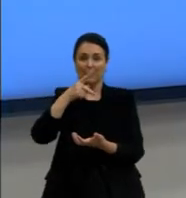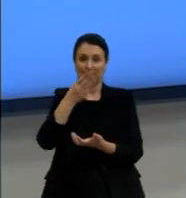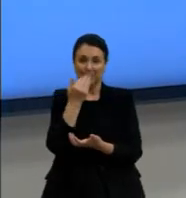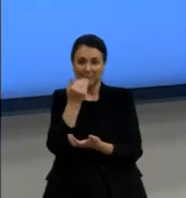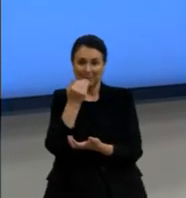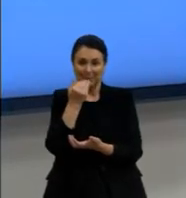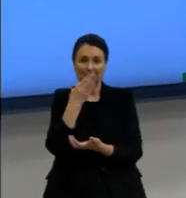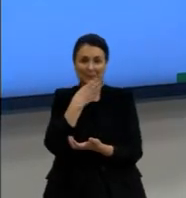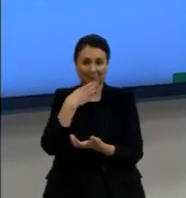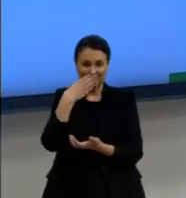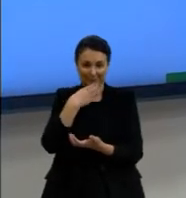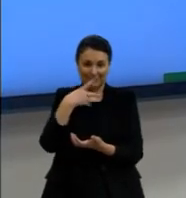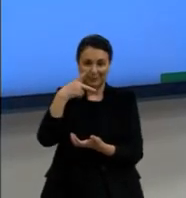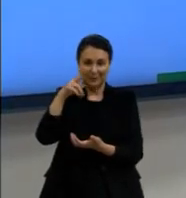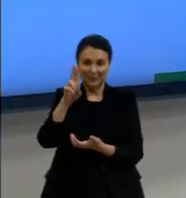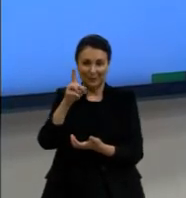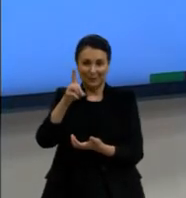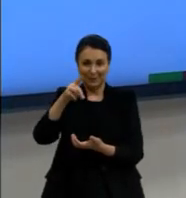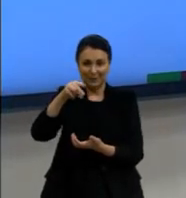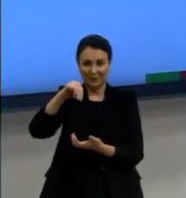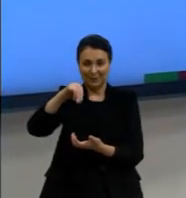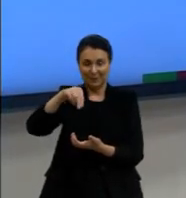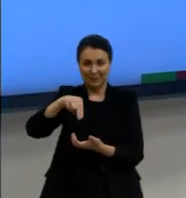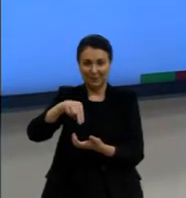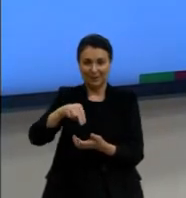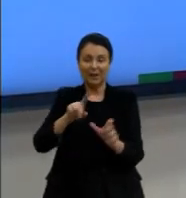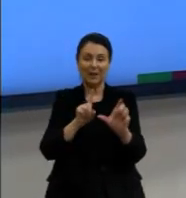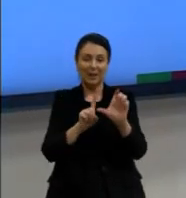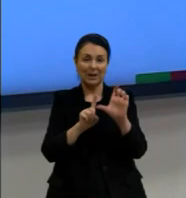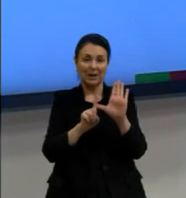passas. A, letra B.